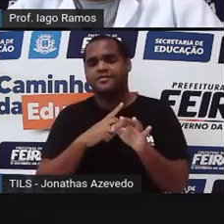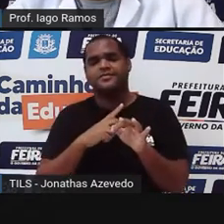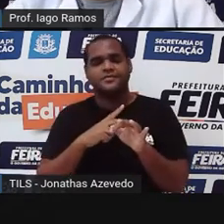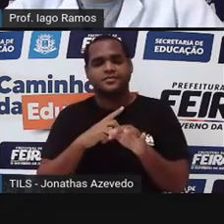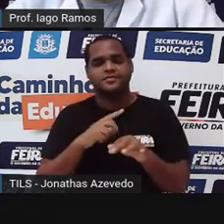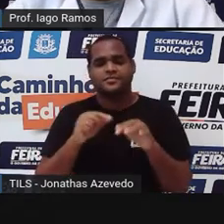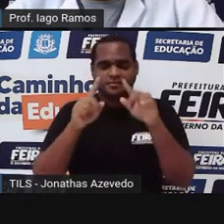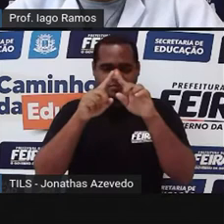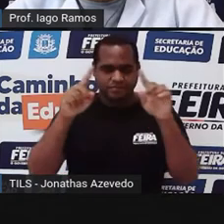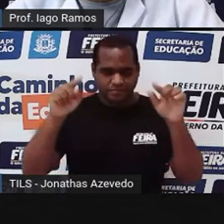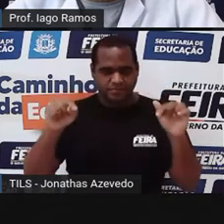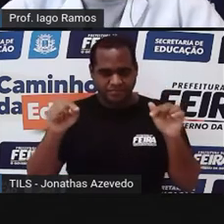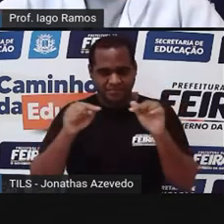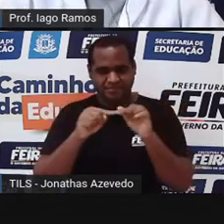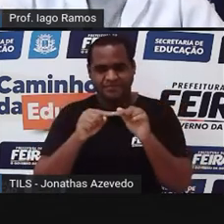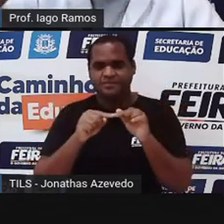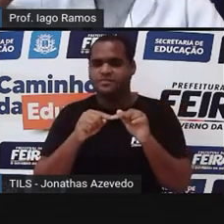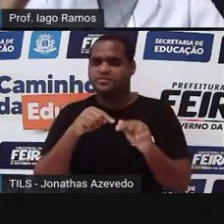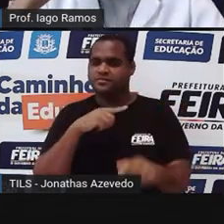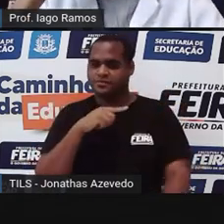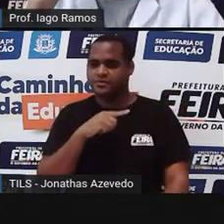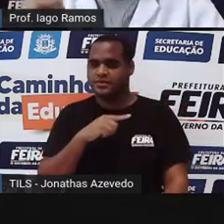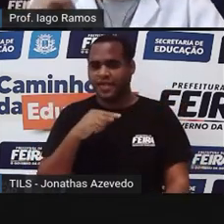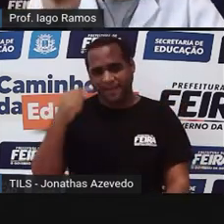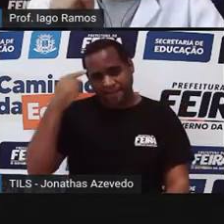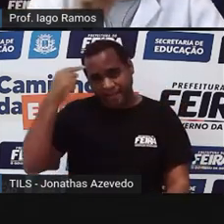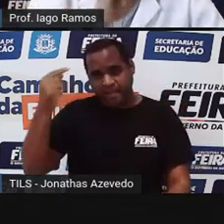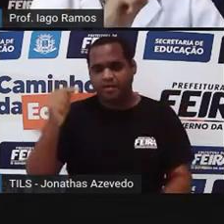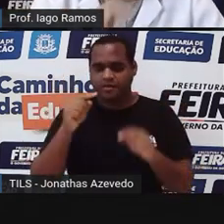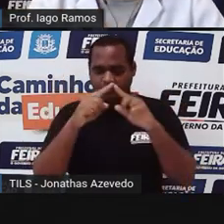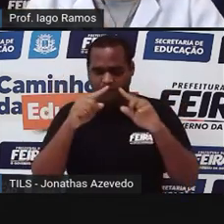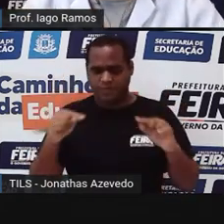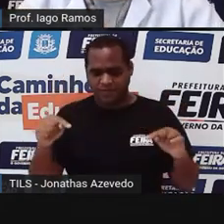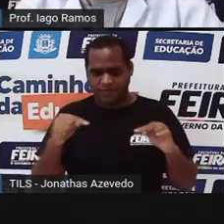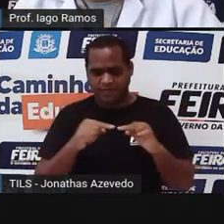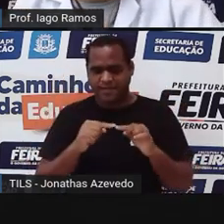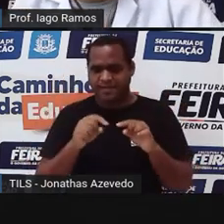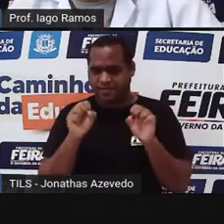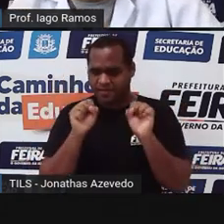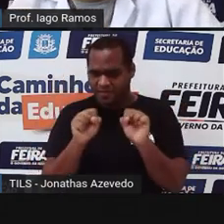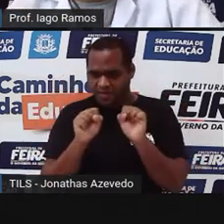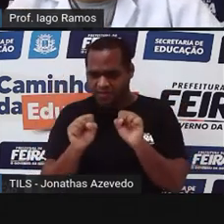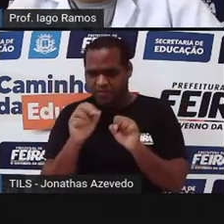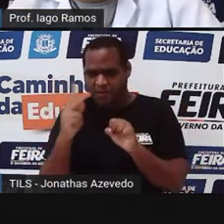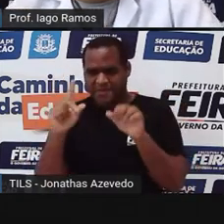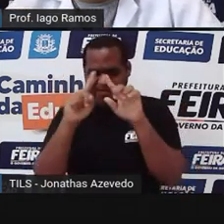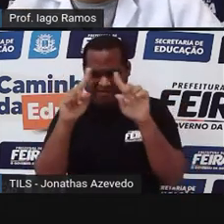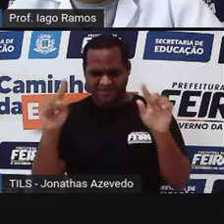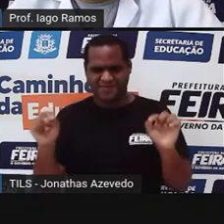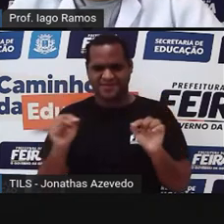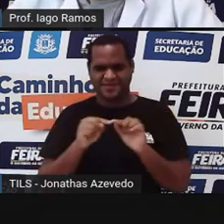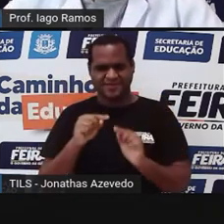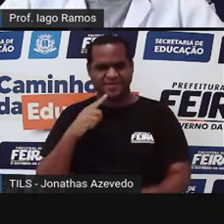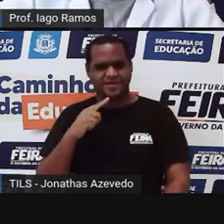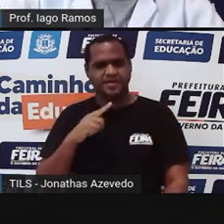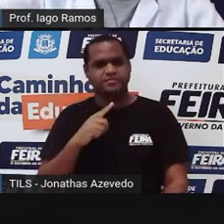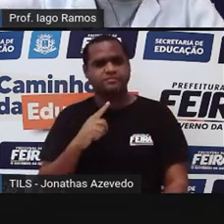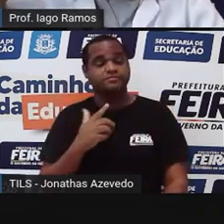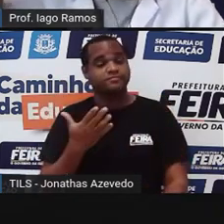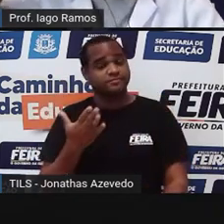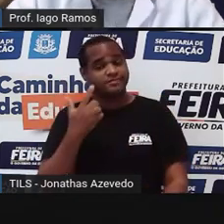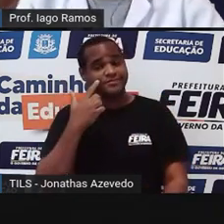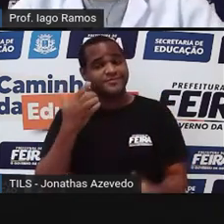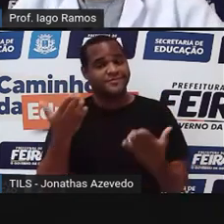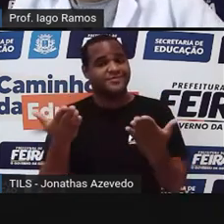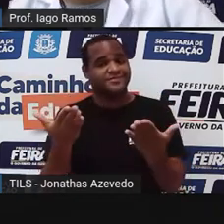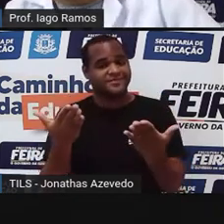Mas, nem todo losango pode ser chamado de quadrado. Professor, me dê um exemplo. Está aí